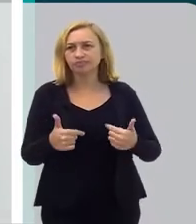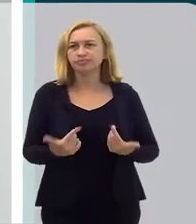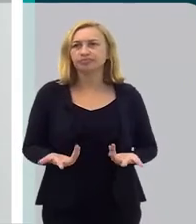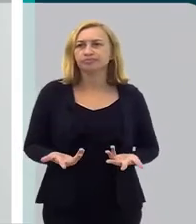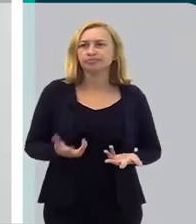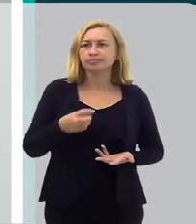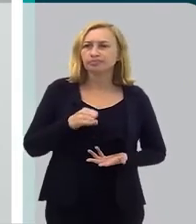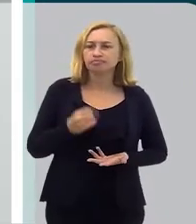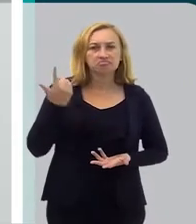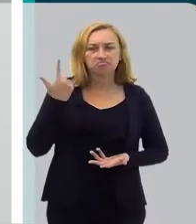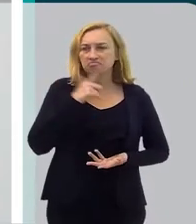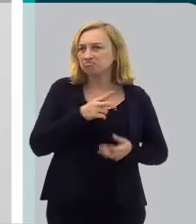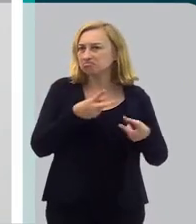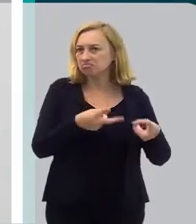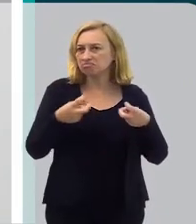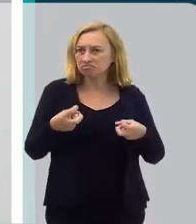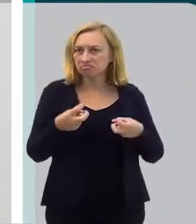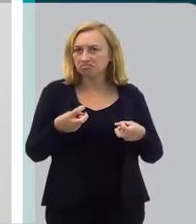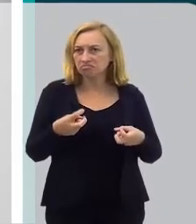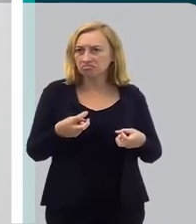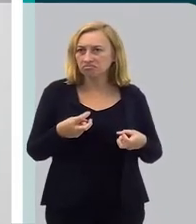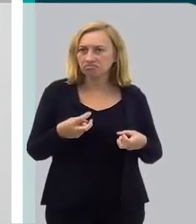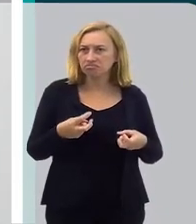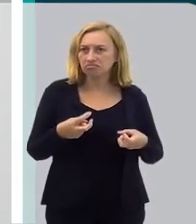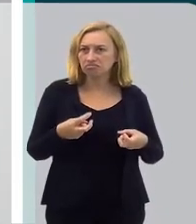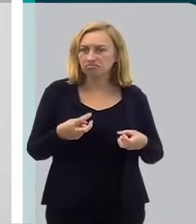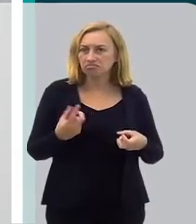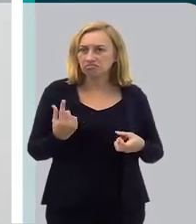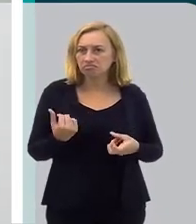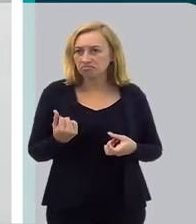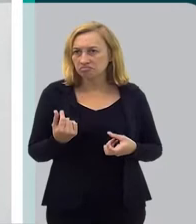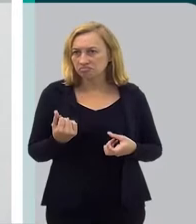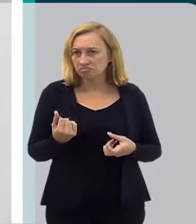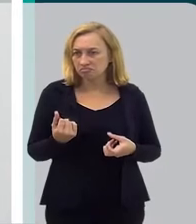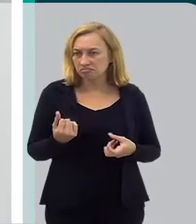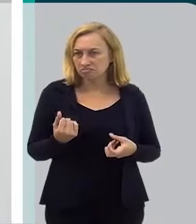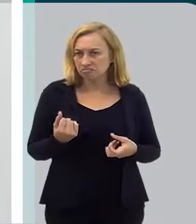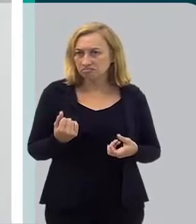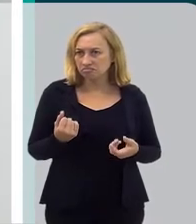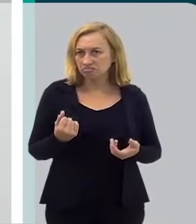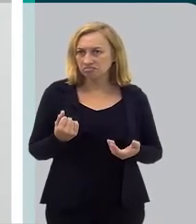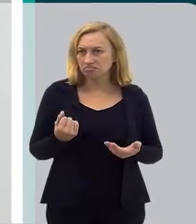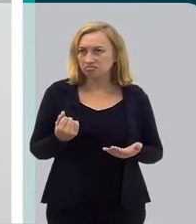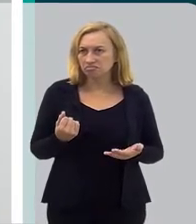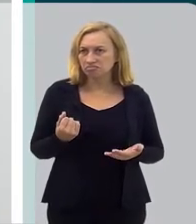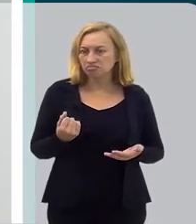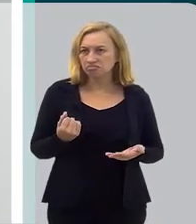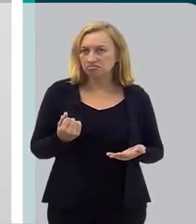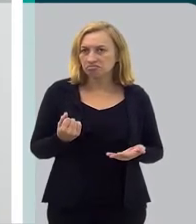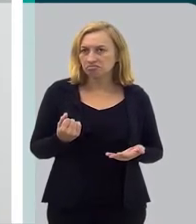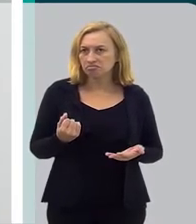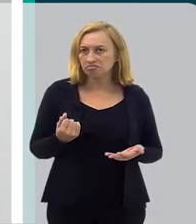E se eu não consigo perceber que eu tenho condições de dar conta desse